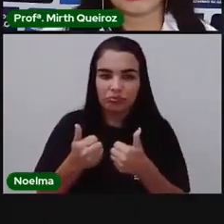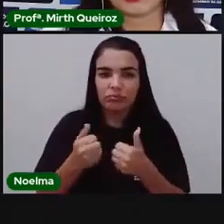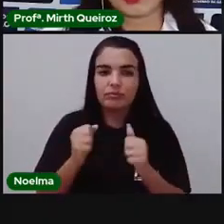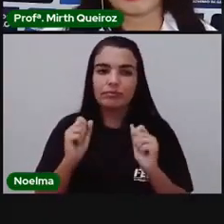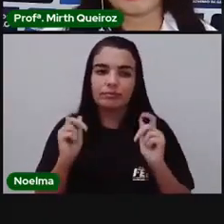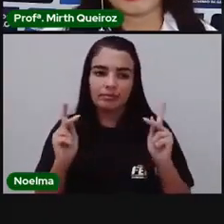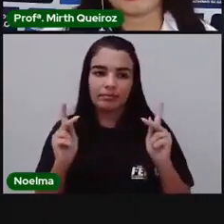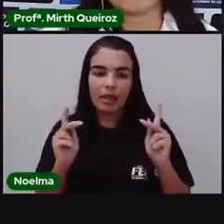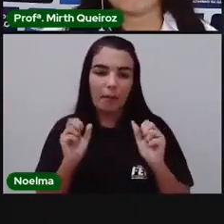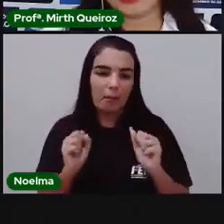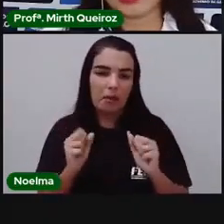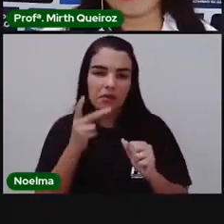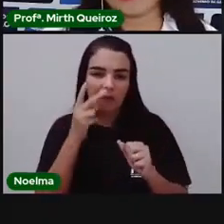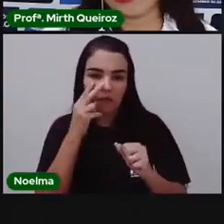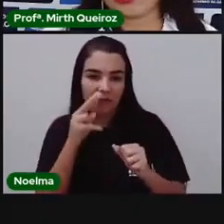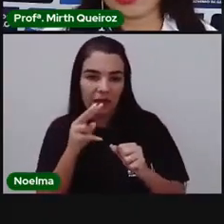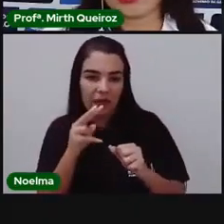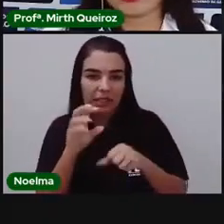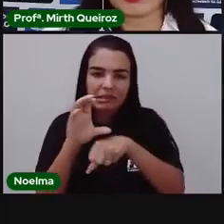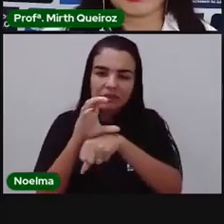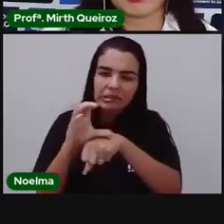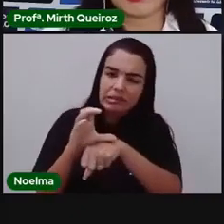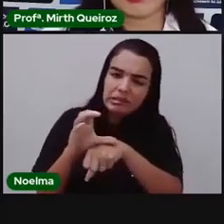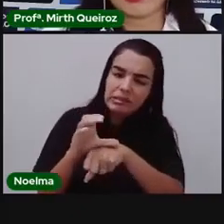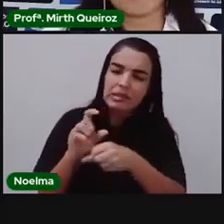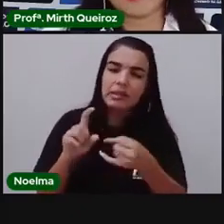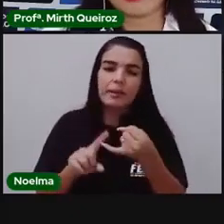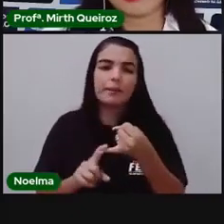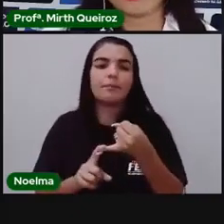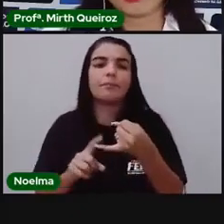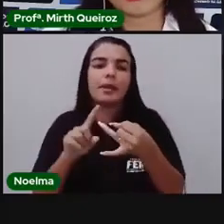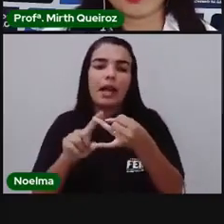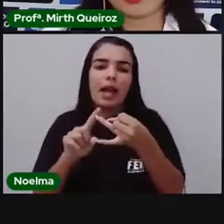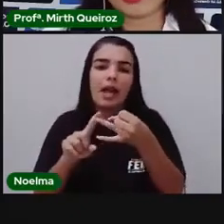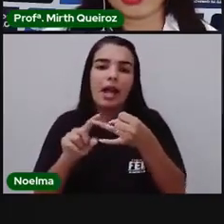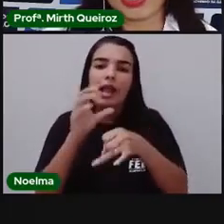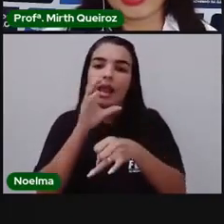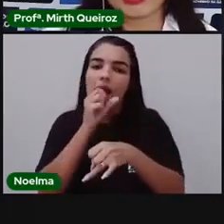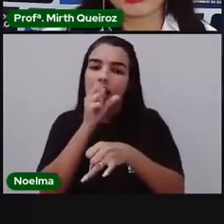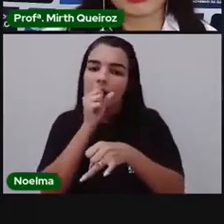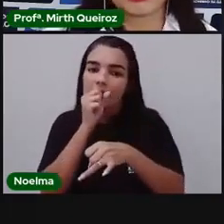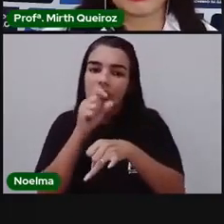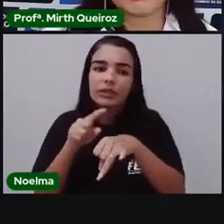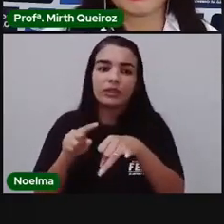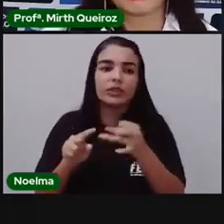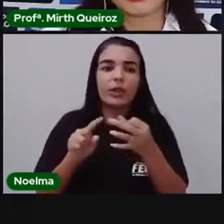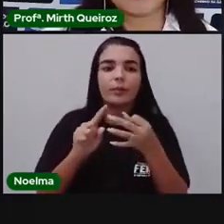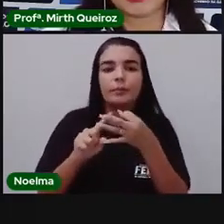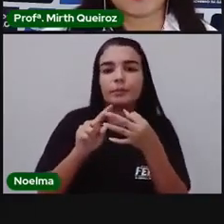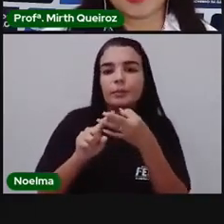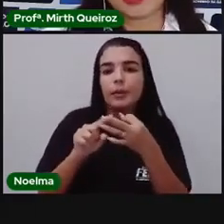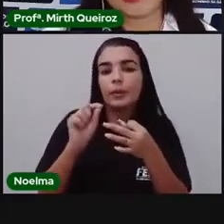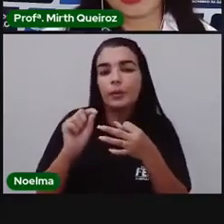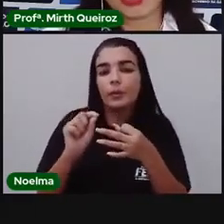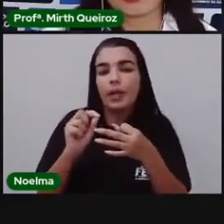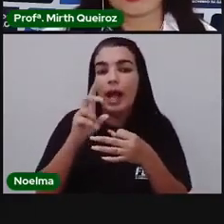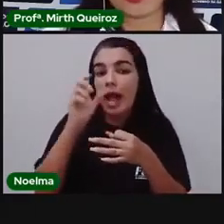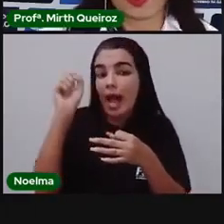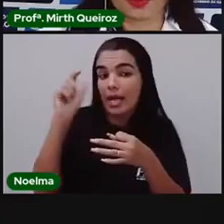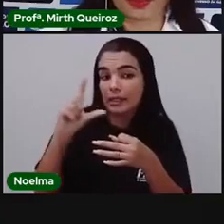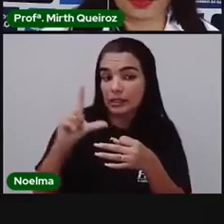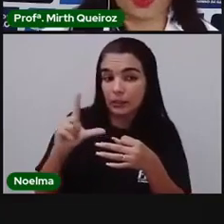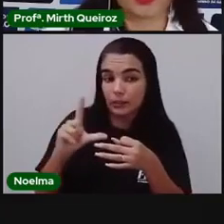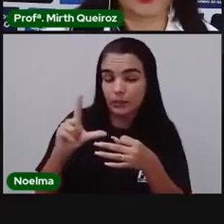Aí a gente colocaria vulnerável de cinza, em perigo a gente faria de laranja, e criticamente em perigo de